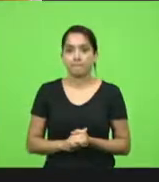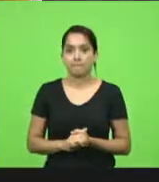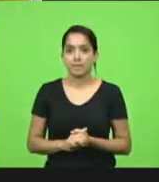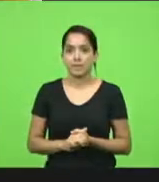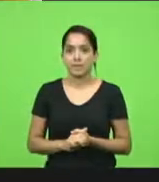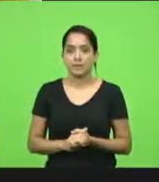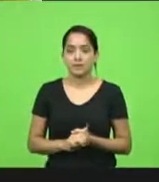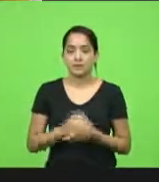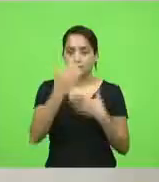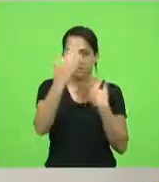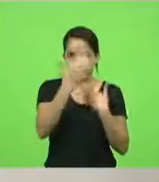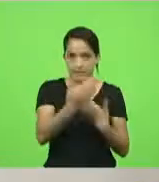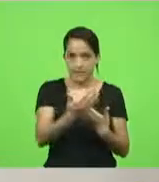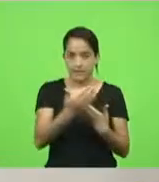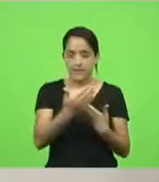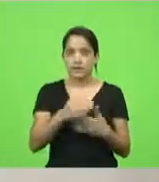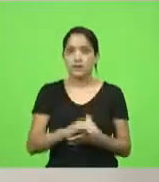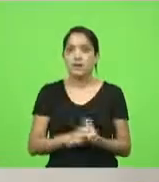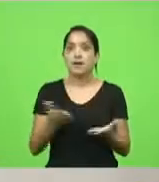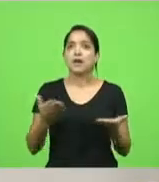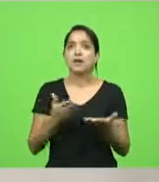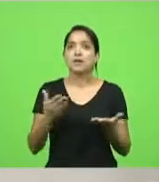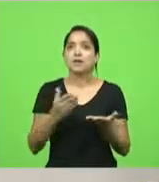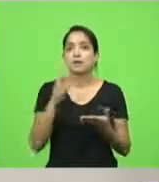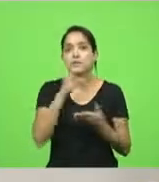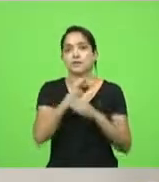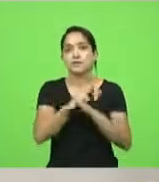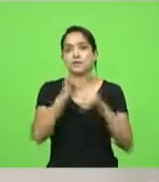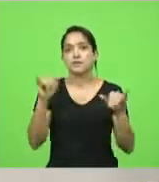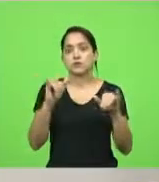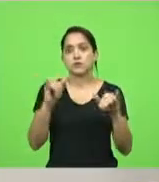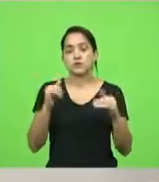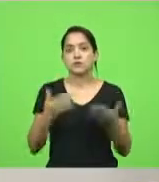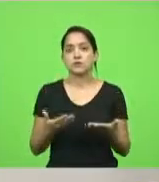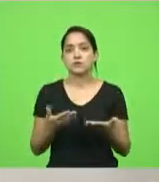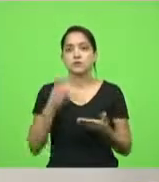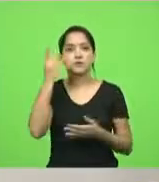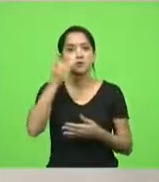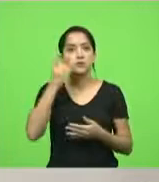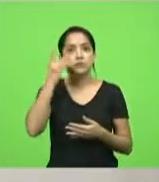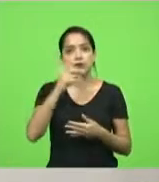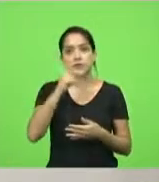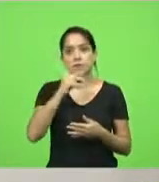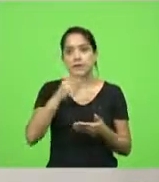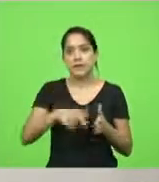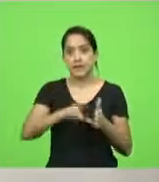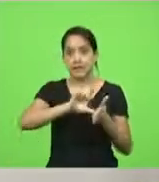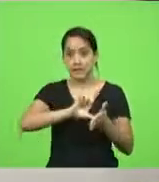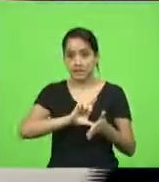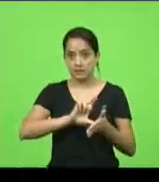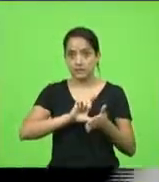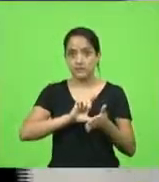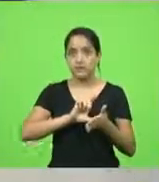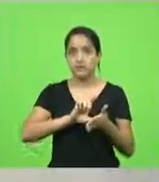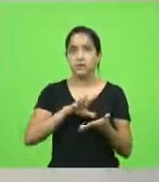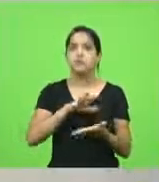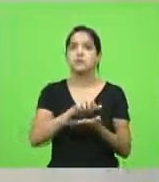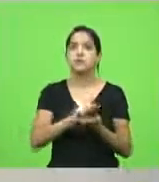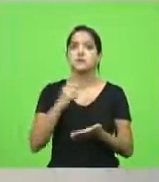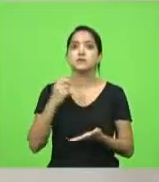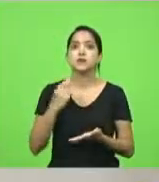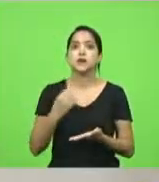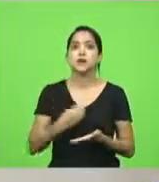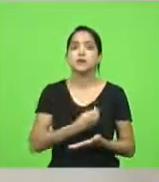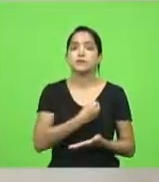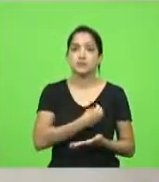Obrigado, deputado. Obrigado, ainda em breves comunicações, deputado Kennedy Nunes. Antes de passar a palavra para o deputado, quero registrar a presença no